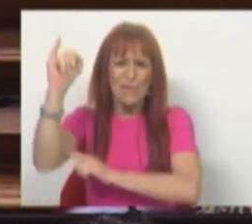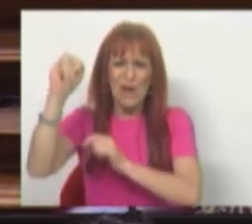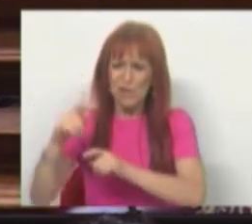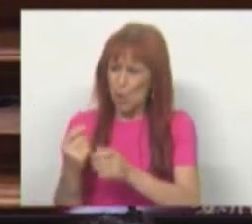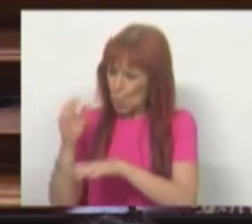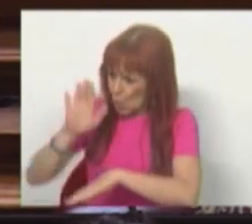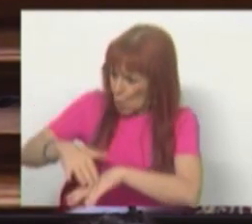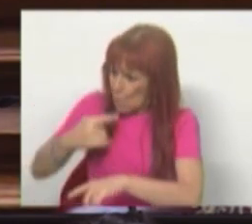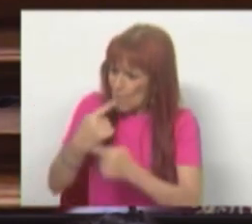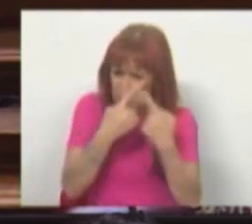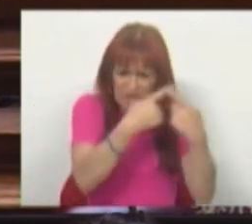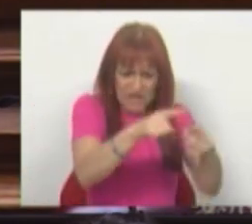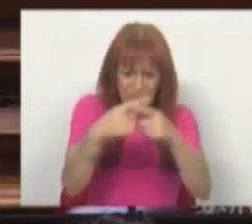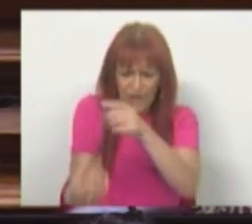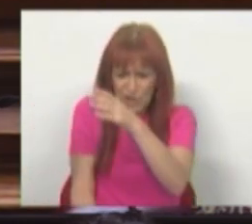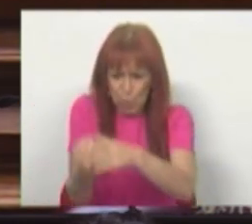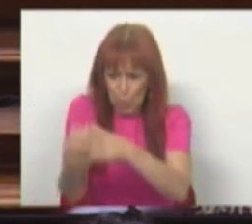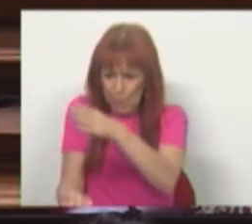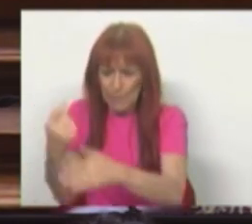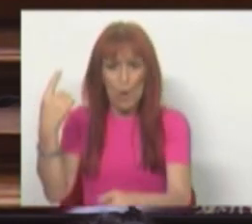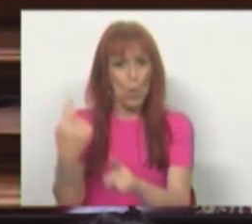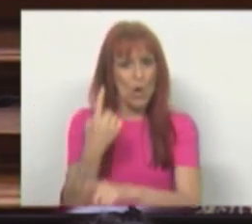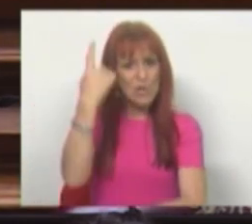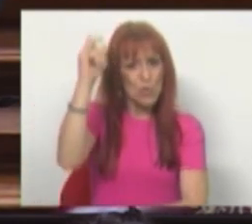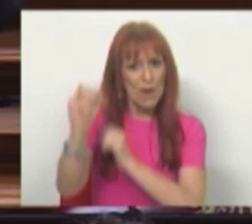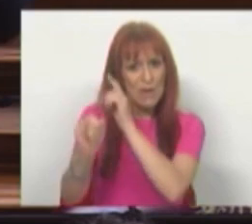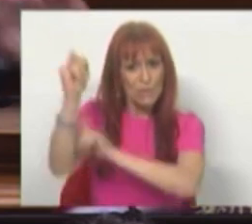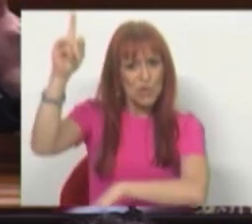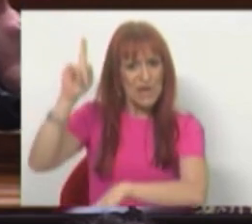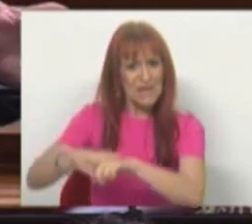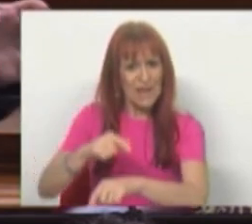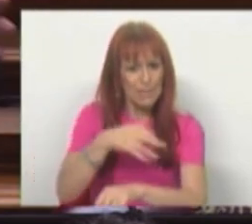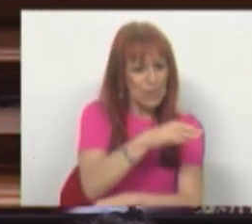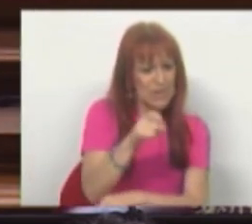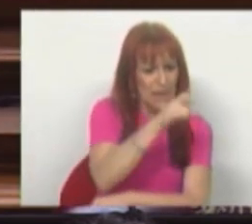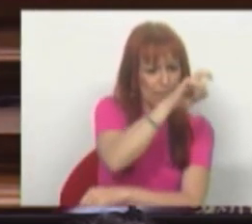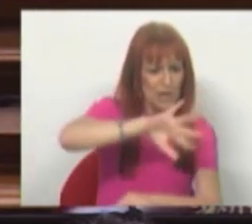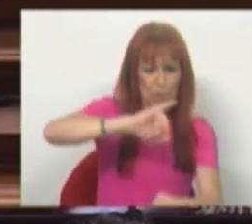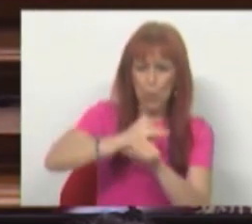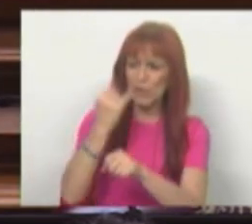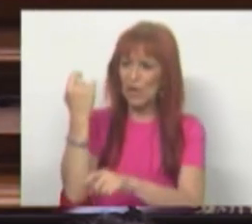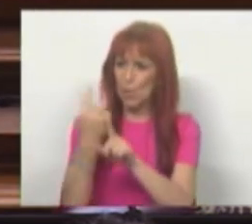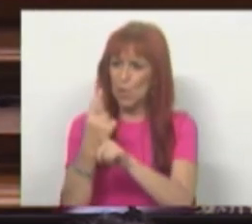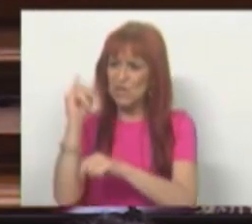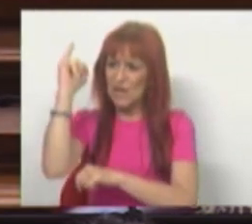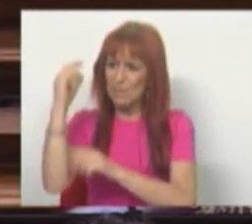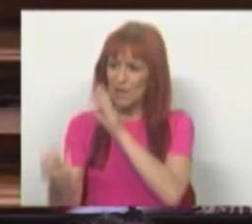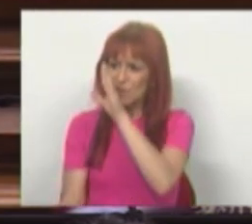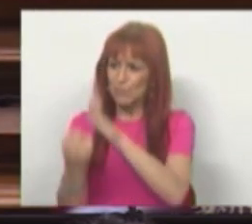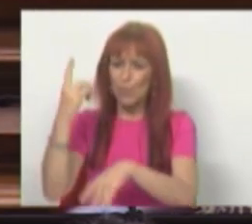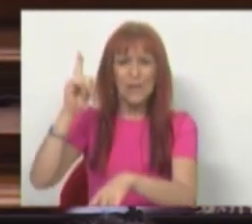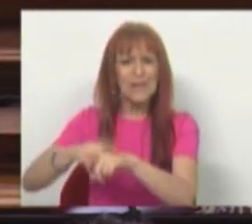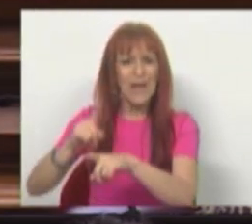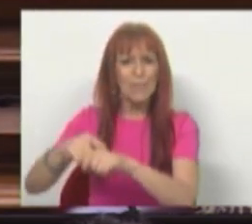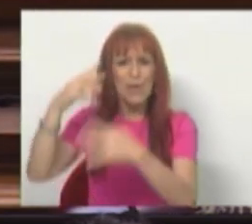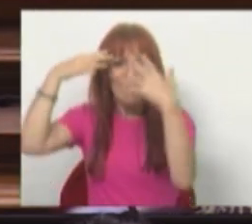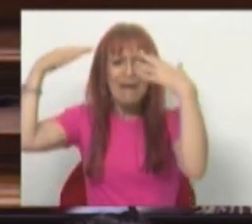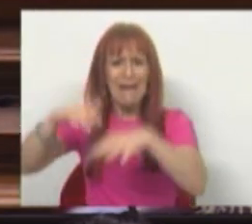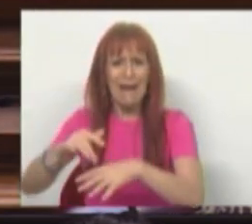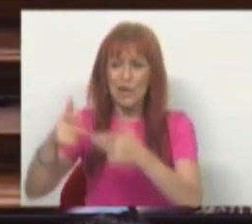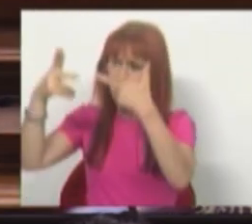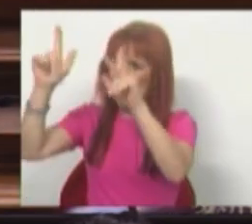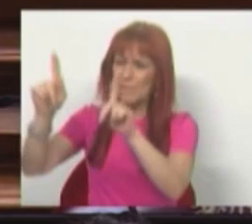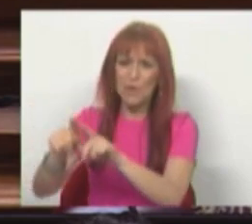têm origens muito diferentes. Porque uma coisa, a inflação em tempos de paz, outra coisa, a inflação em tempos de guerra, que por